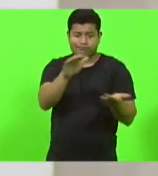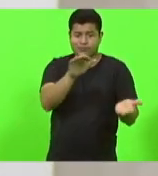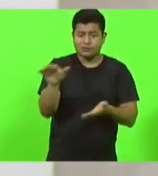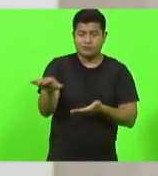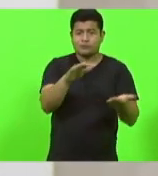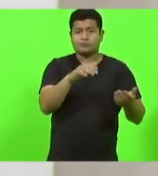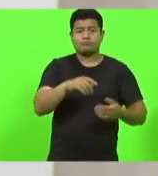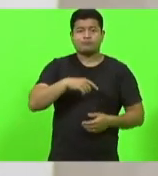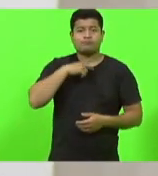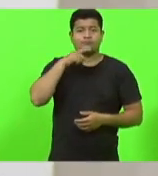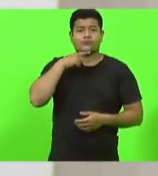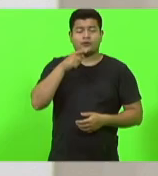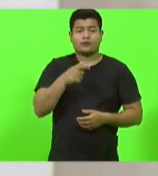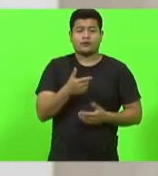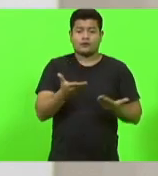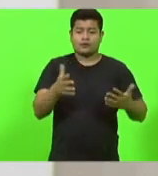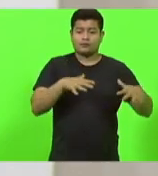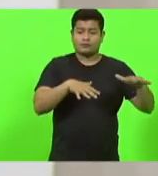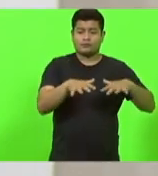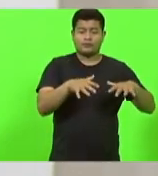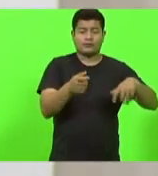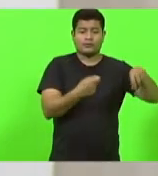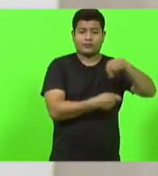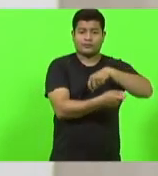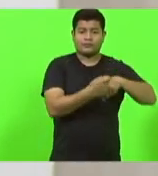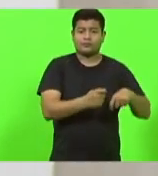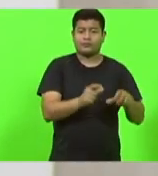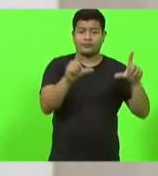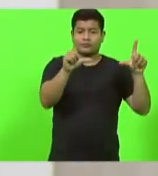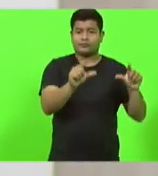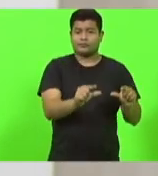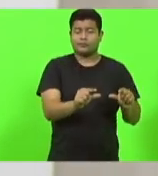recursos pela não produção